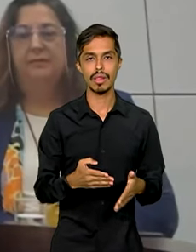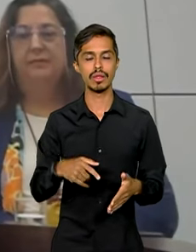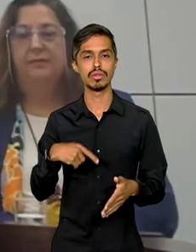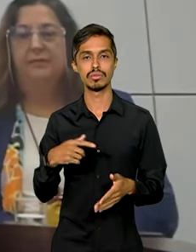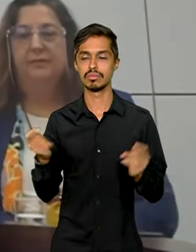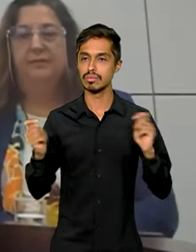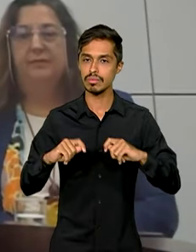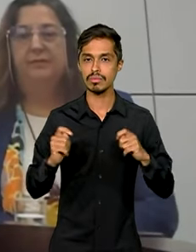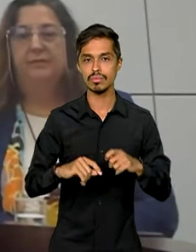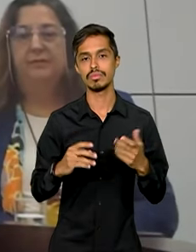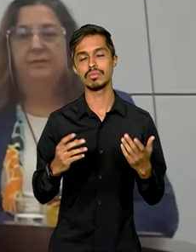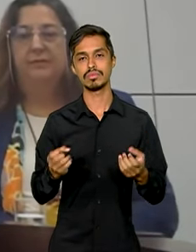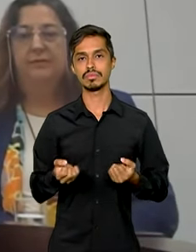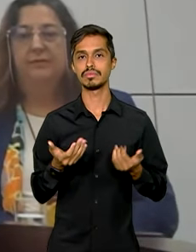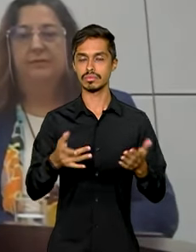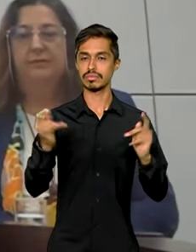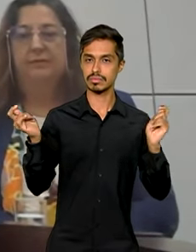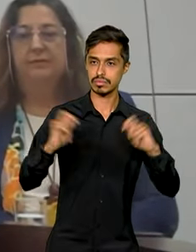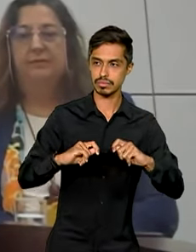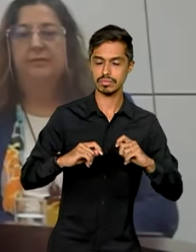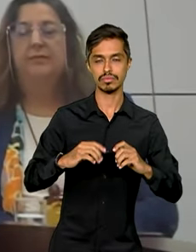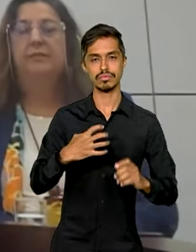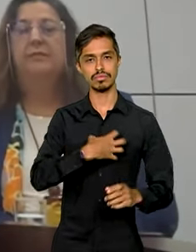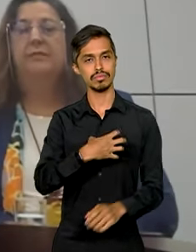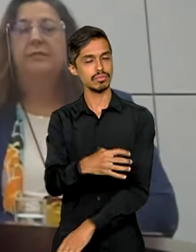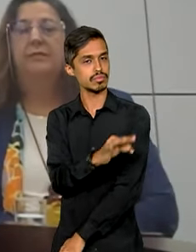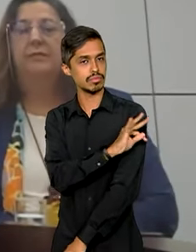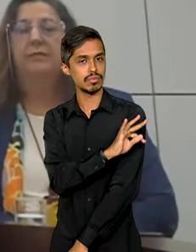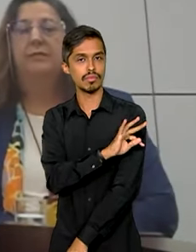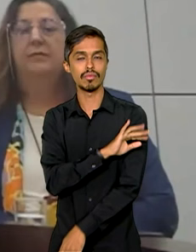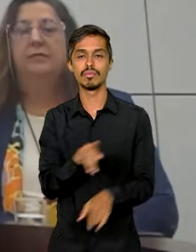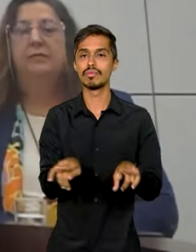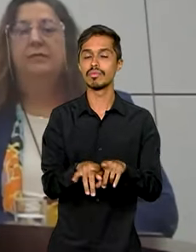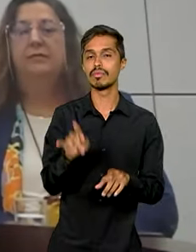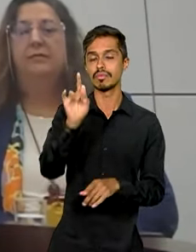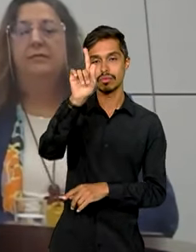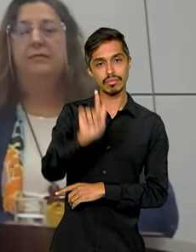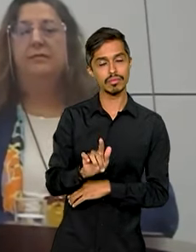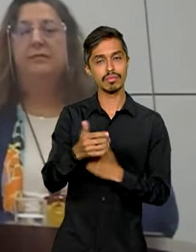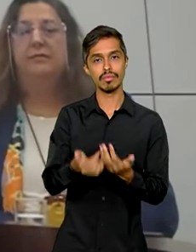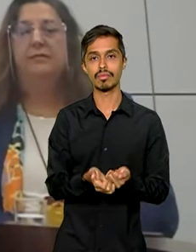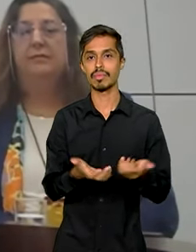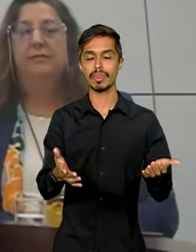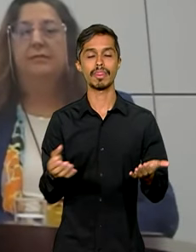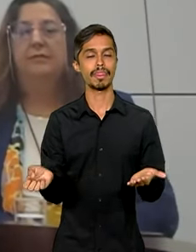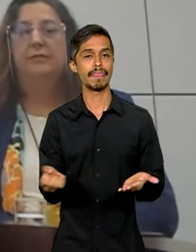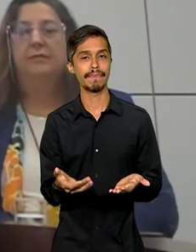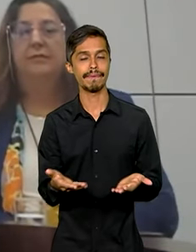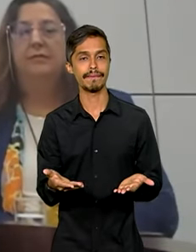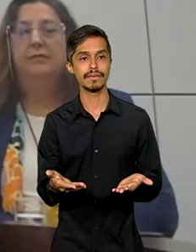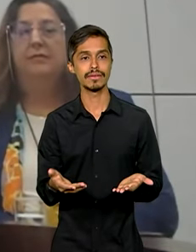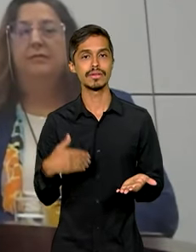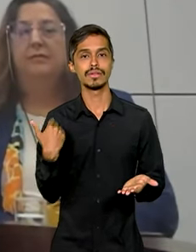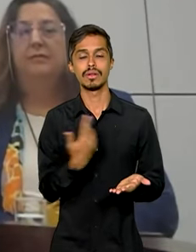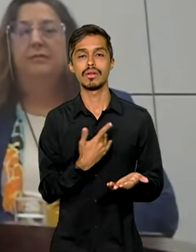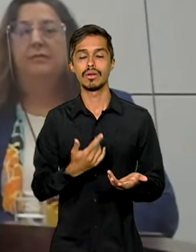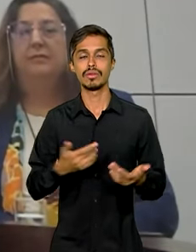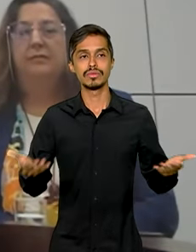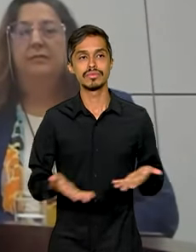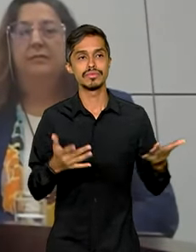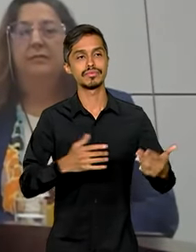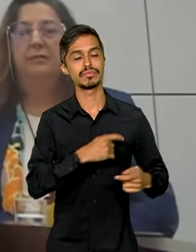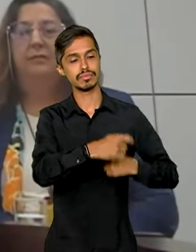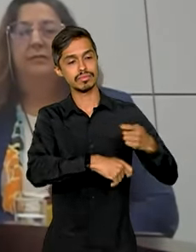ao mesmo tempo, dar competências técnicas, gerenciais para os nossos fazedores da economia